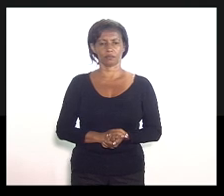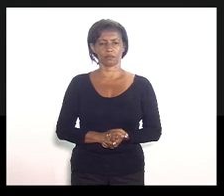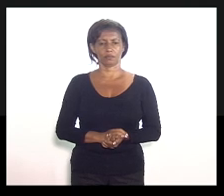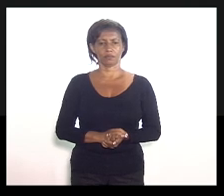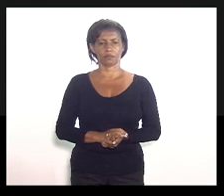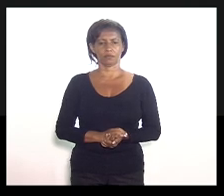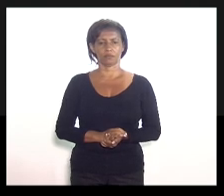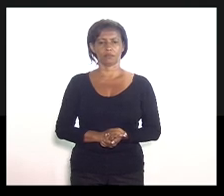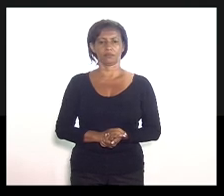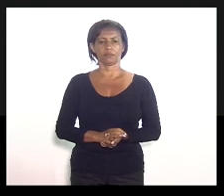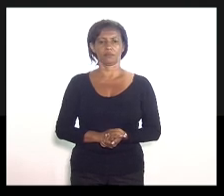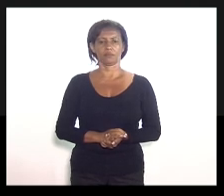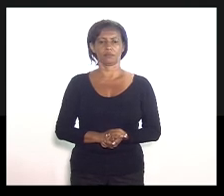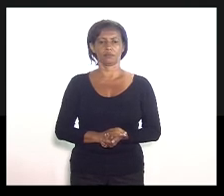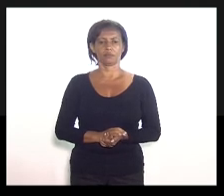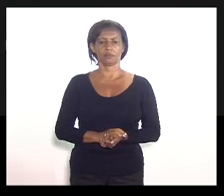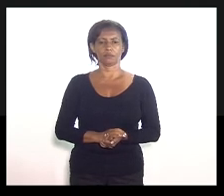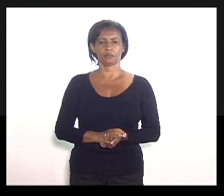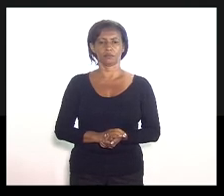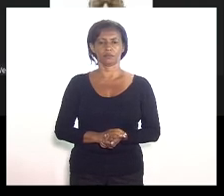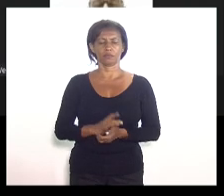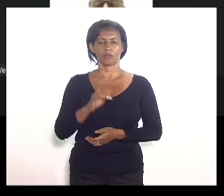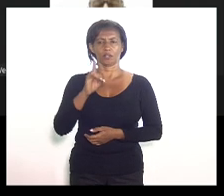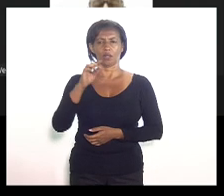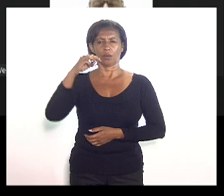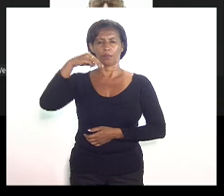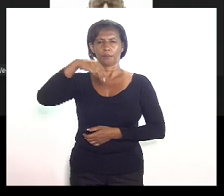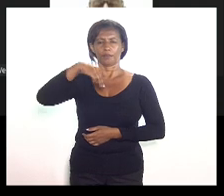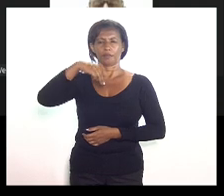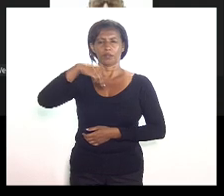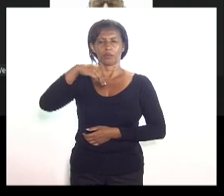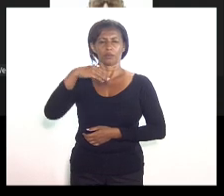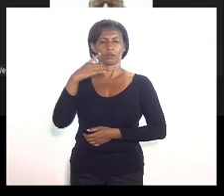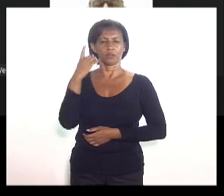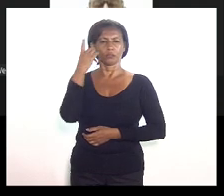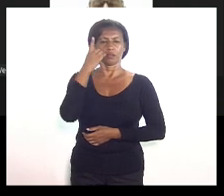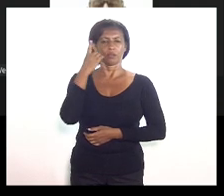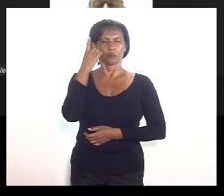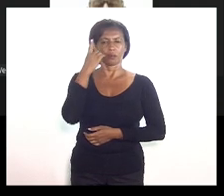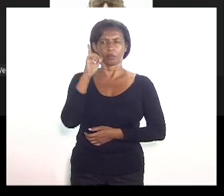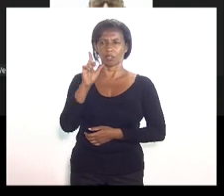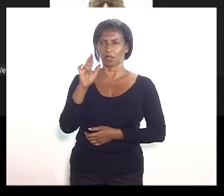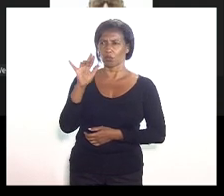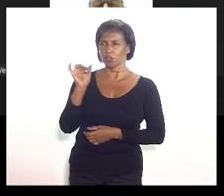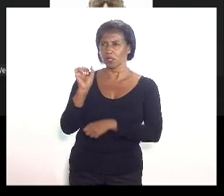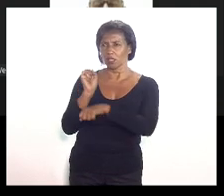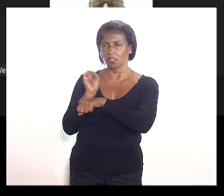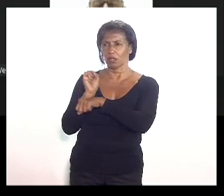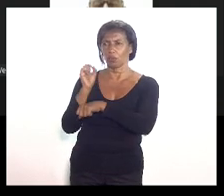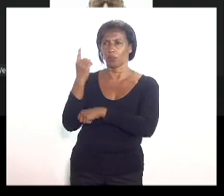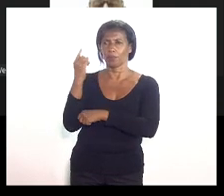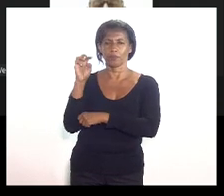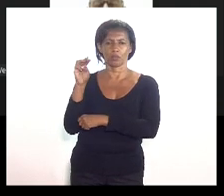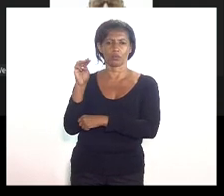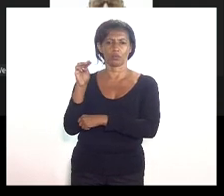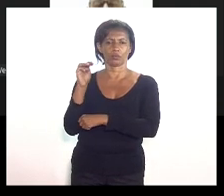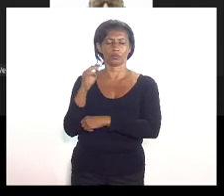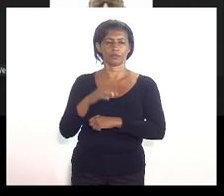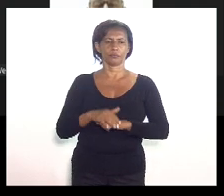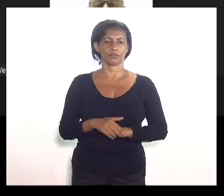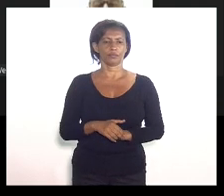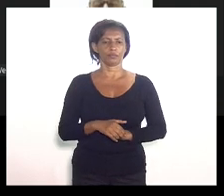isso. Deputada Marta. Só um sentimento. Deputada Lucinha, só um minuto, por favor. Deputada Renata Souza.